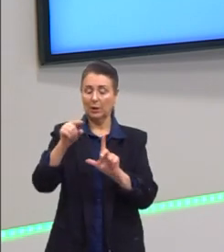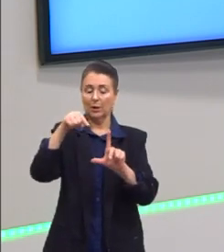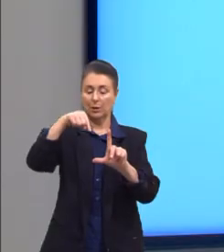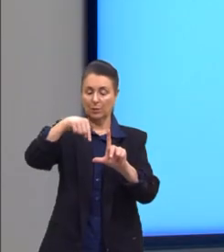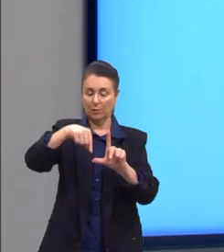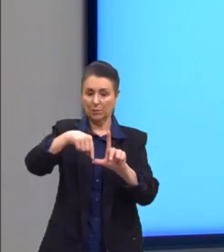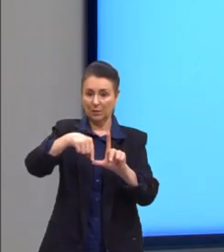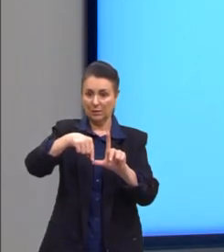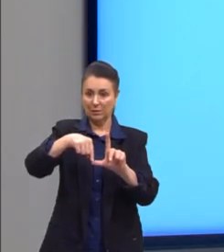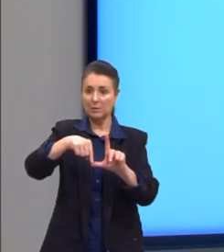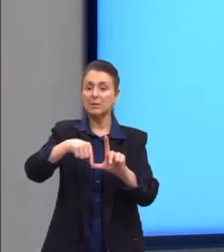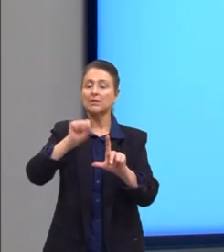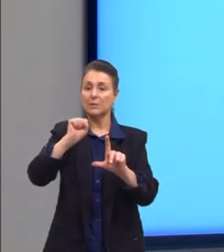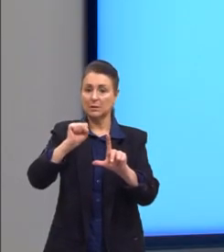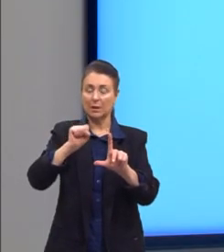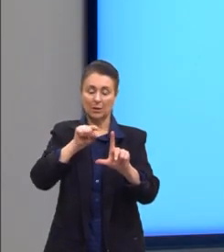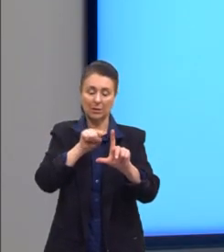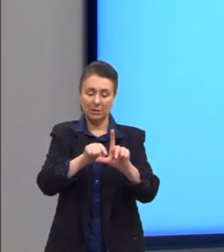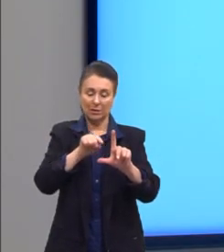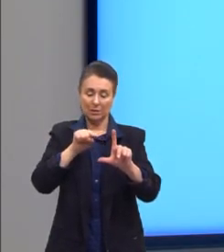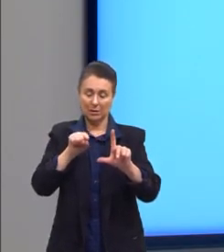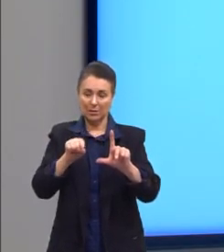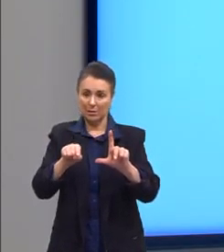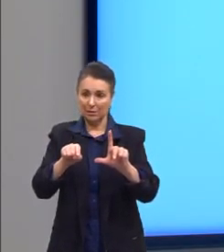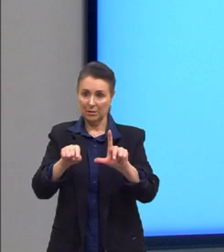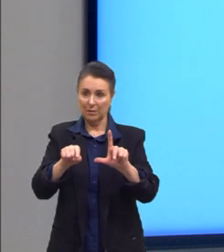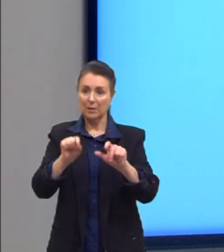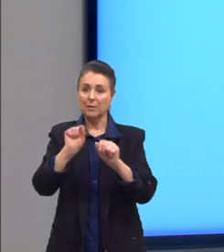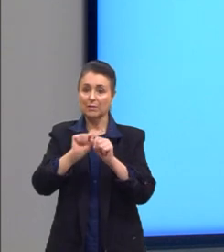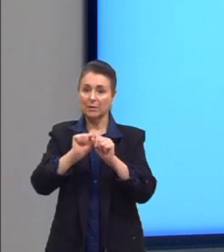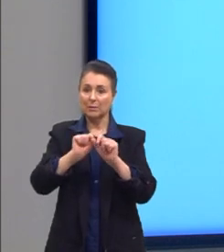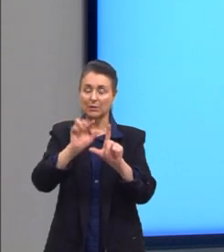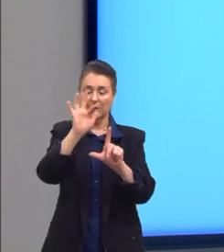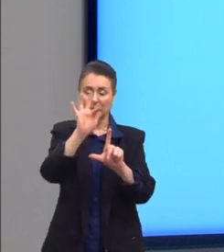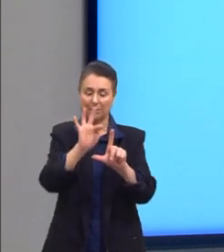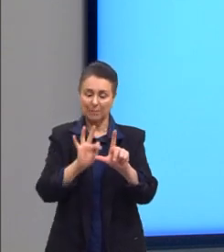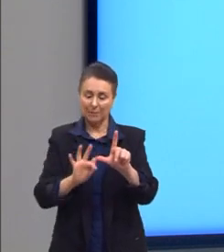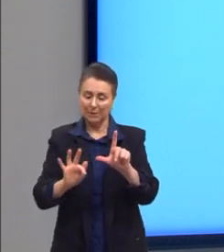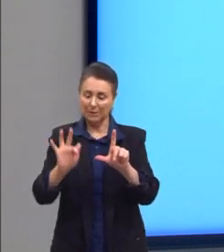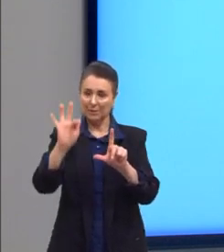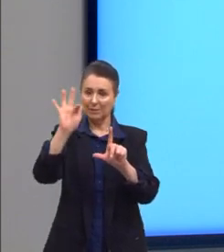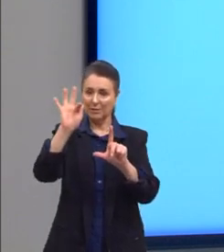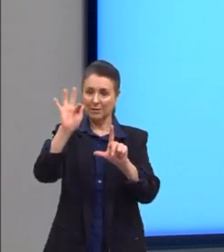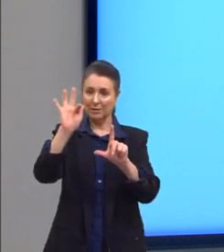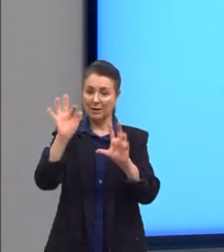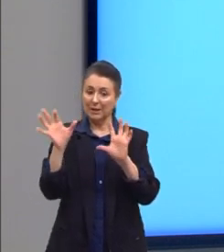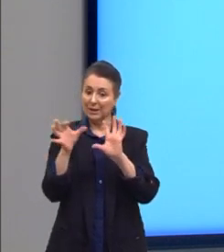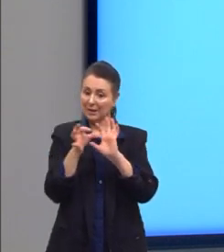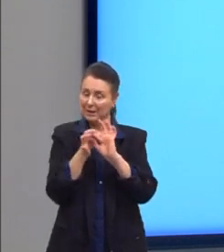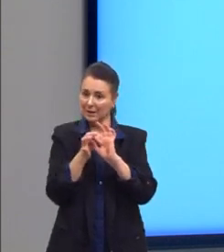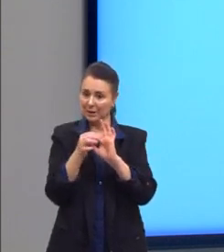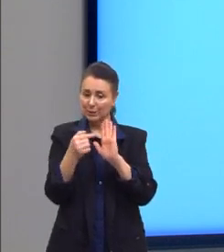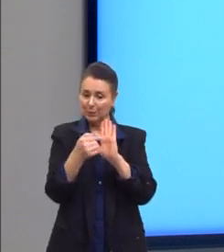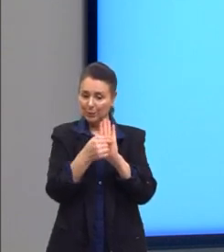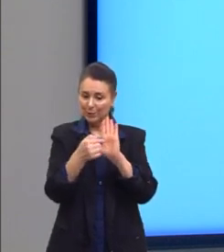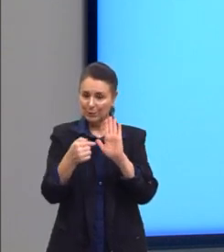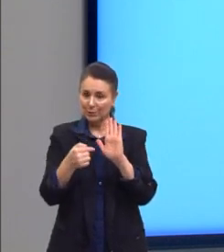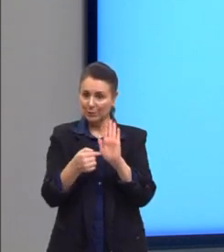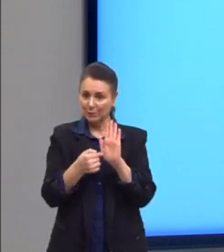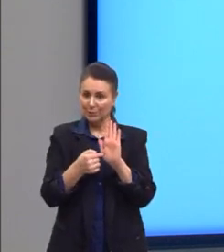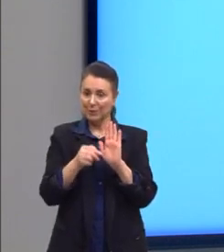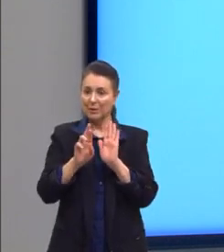marcamos os pontinhos e aí traçamos a nossa parábola ligando esses pontos todos. essa seria a